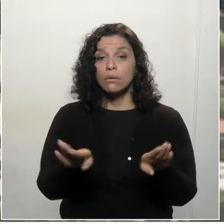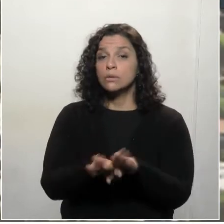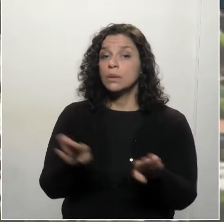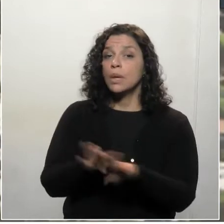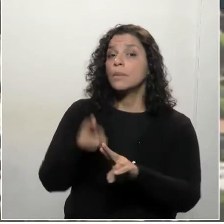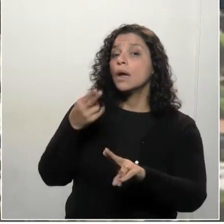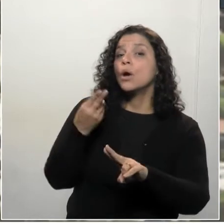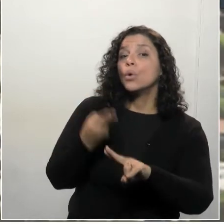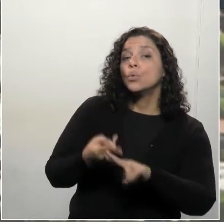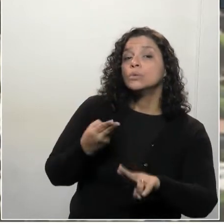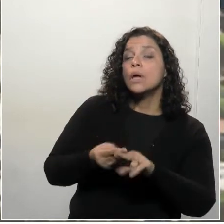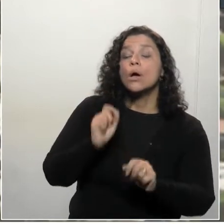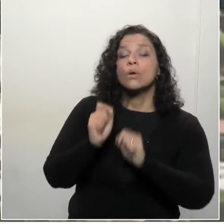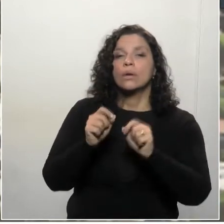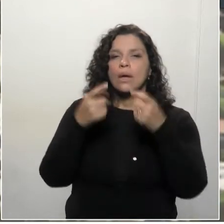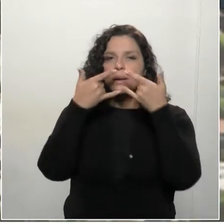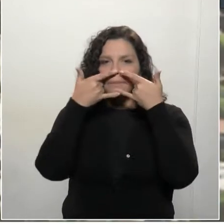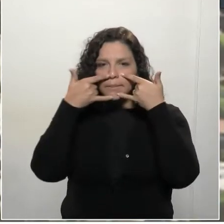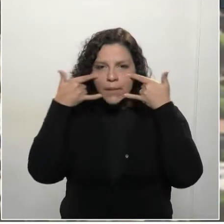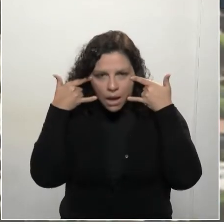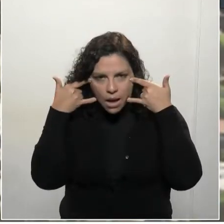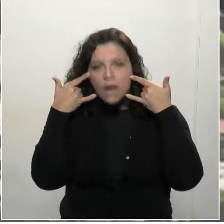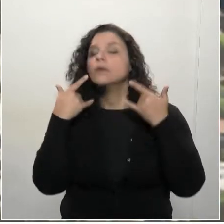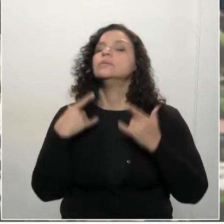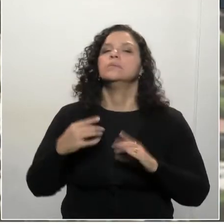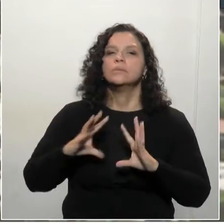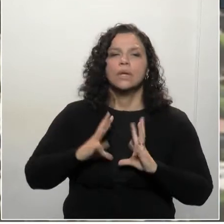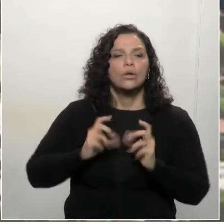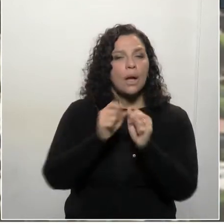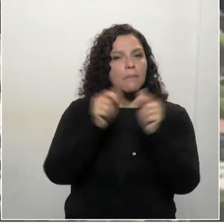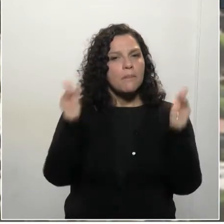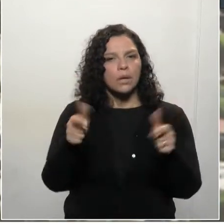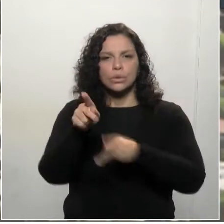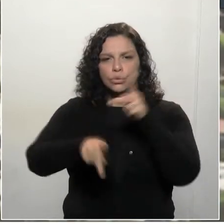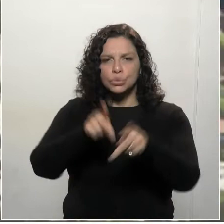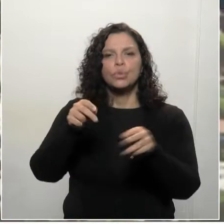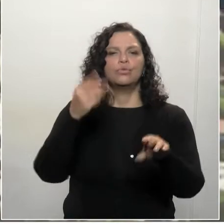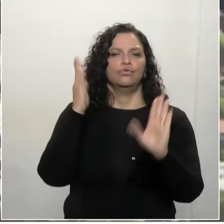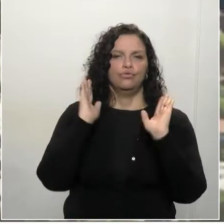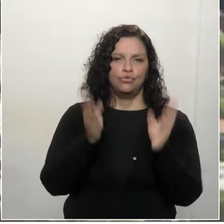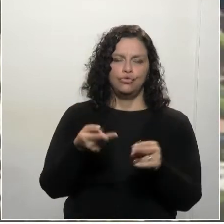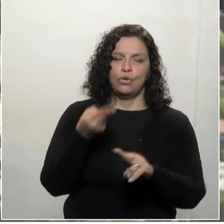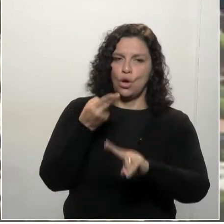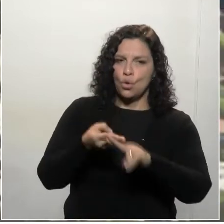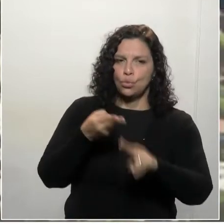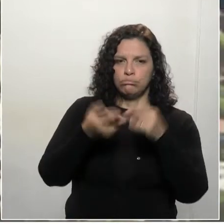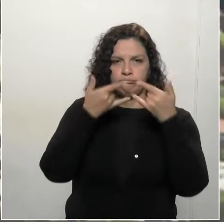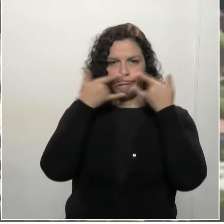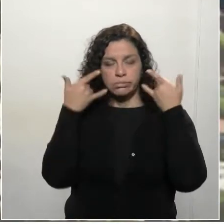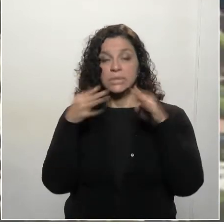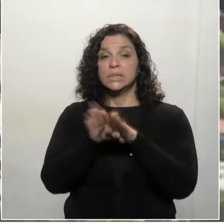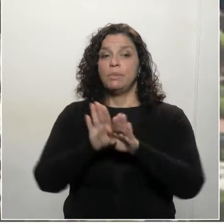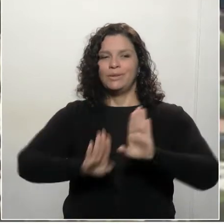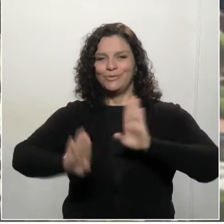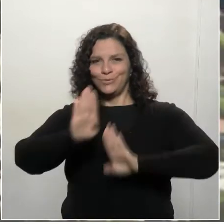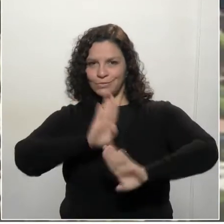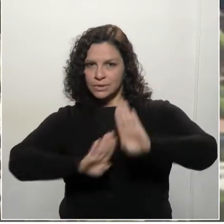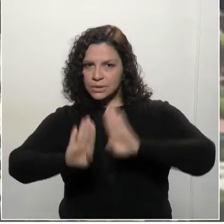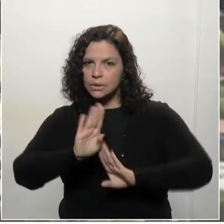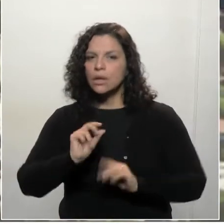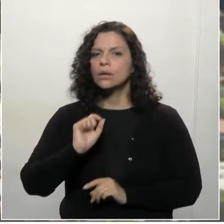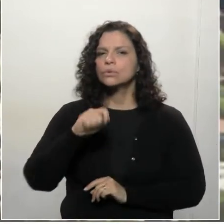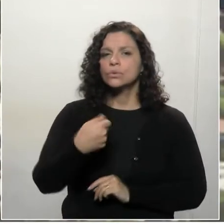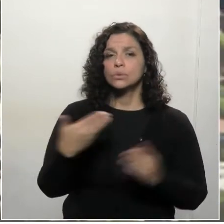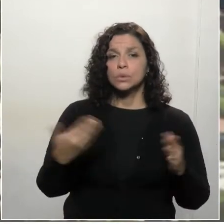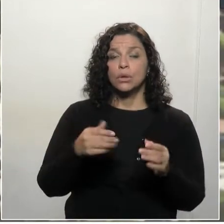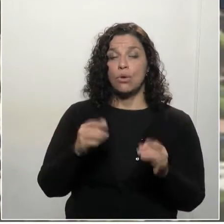da máscara que está sendo utilizada por ampla maioria da população, além dos cuidados por grande parte também sobre